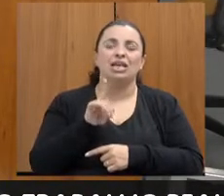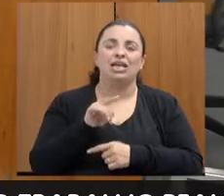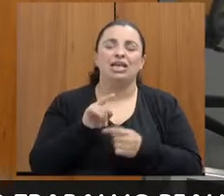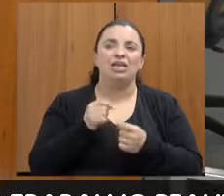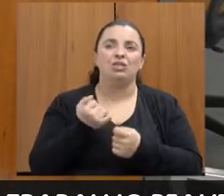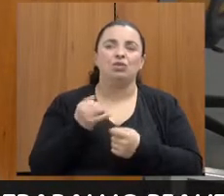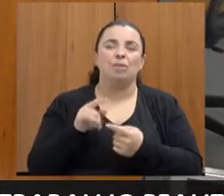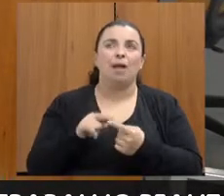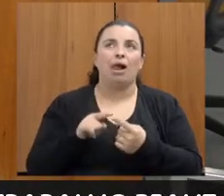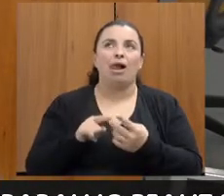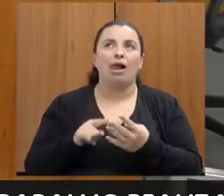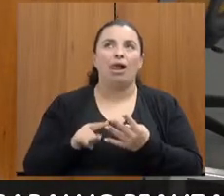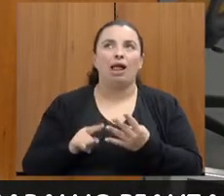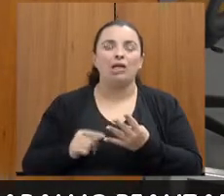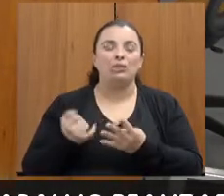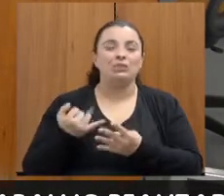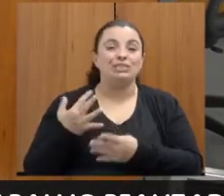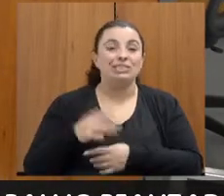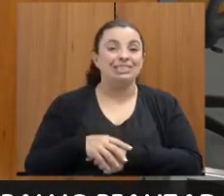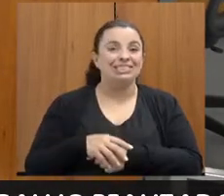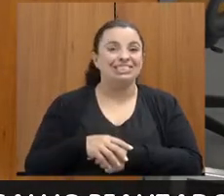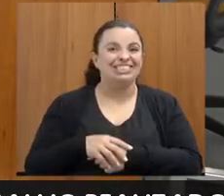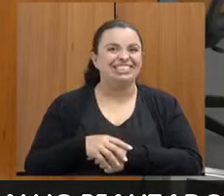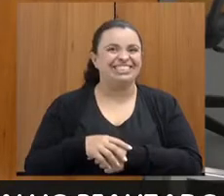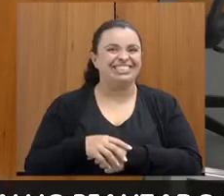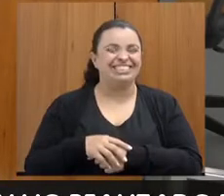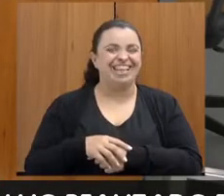quem tem muito servidor demora, não é, Kíria?